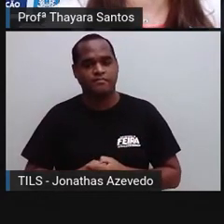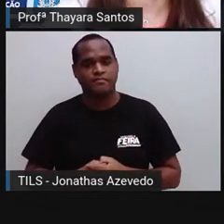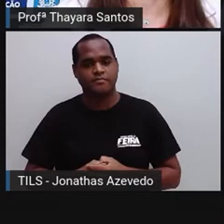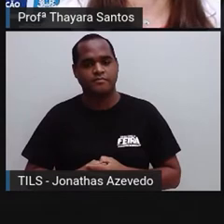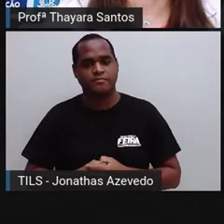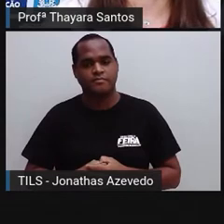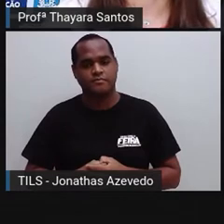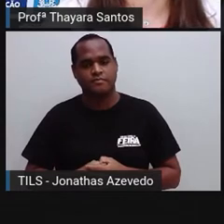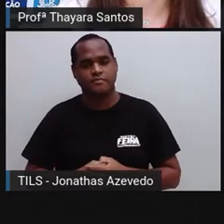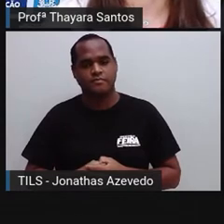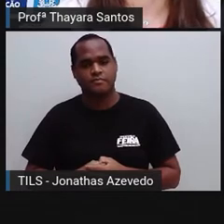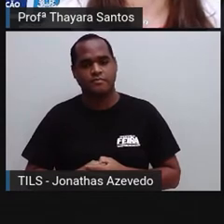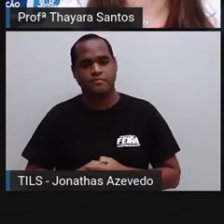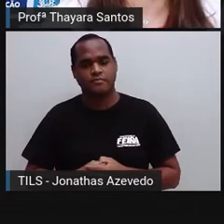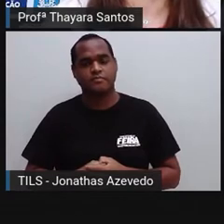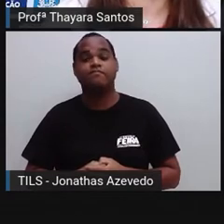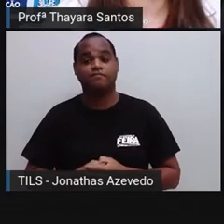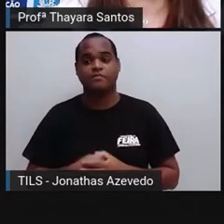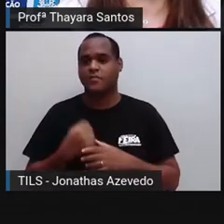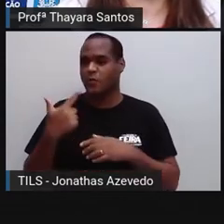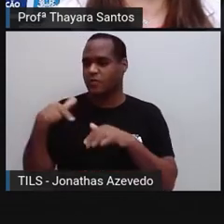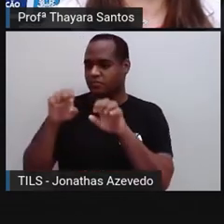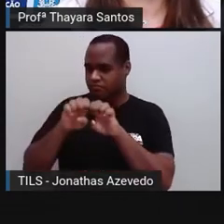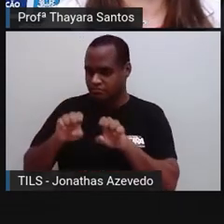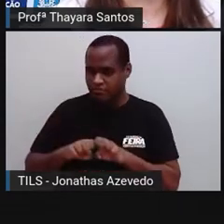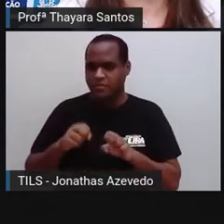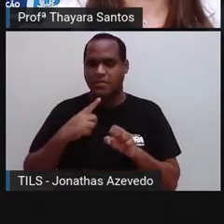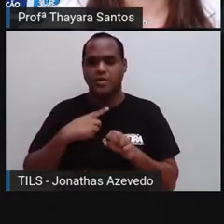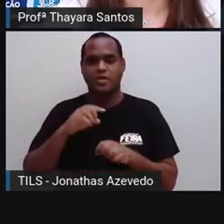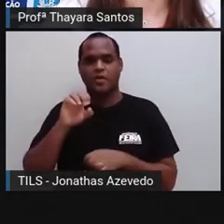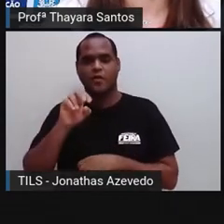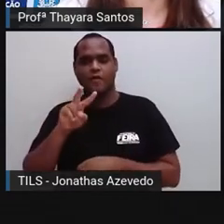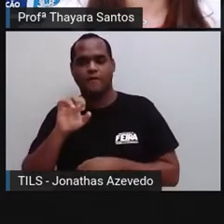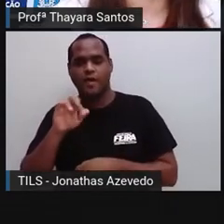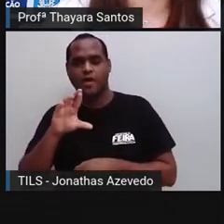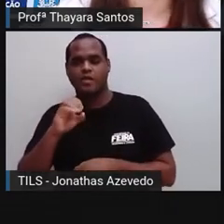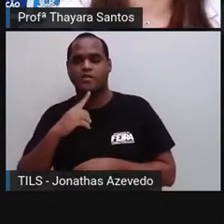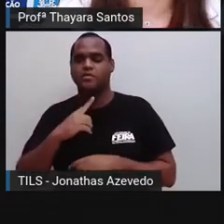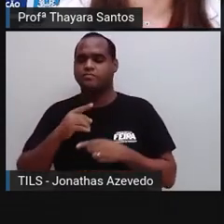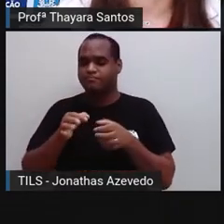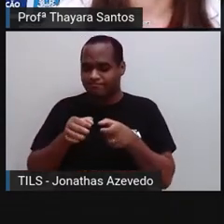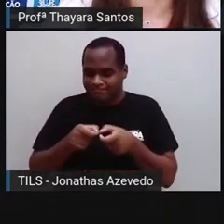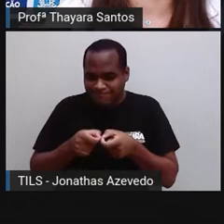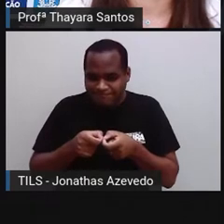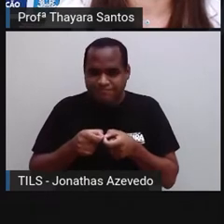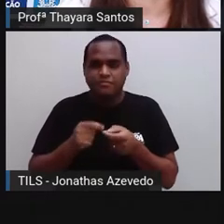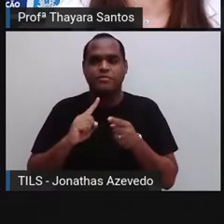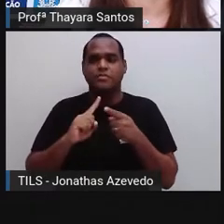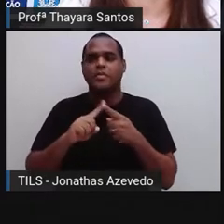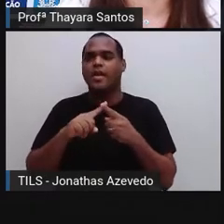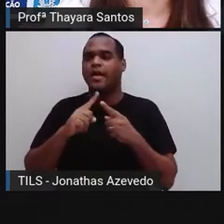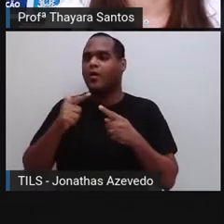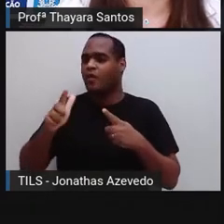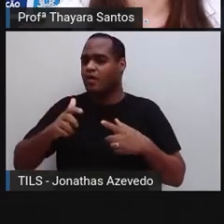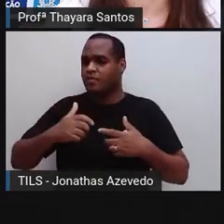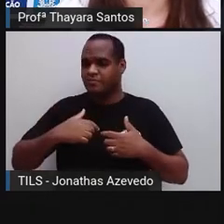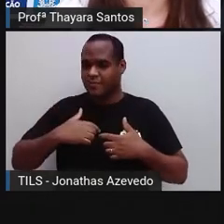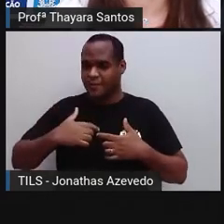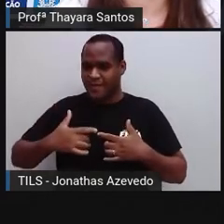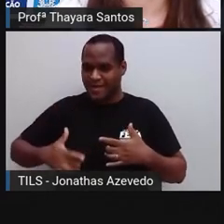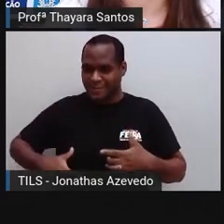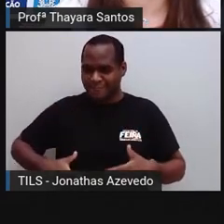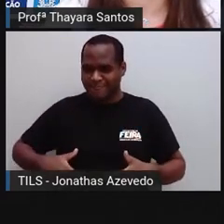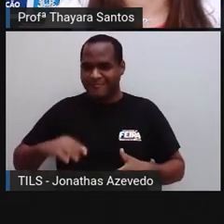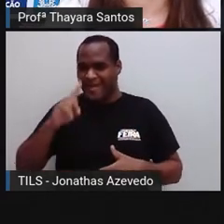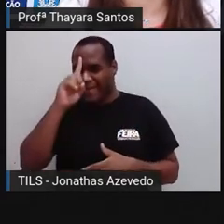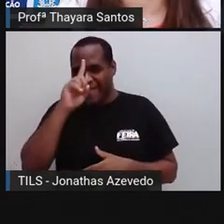Então, estão todas essas estruturas aqui, os ovários. Aqui estão os testículos. As glândulas supra-renais, que são essas